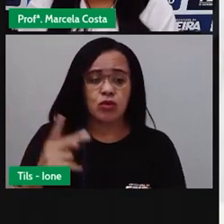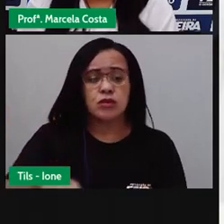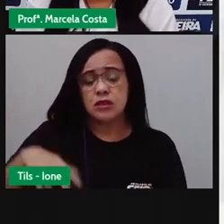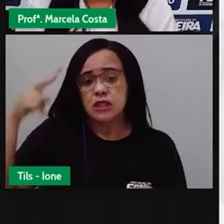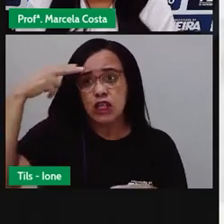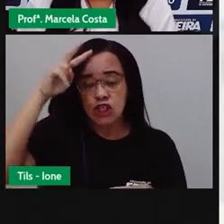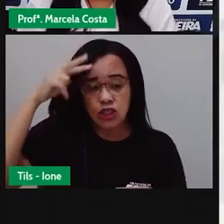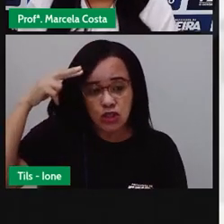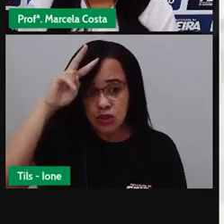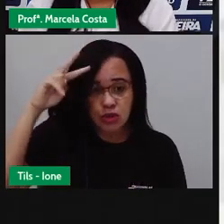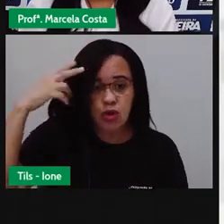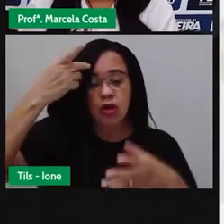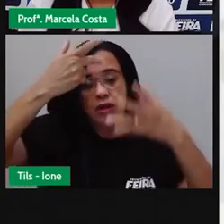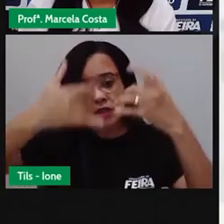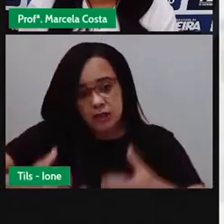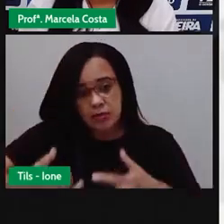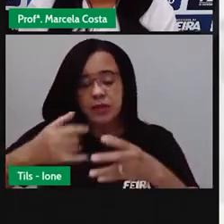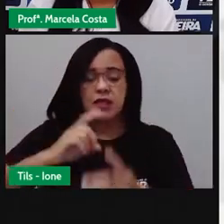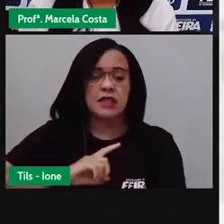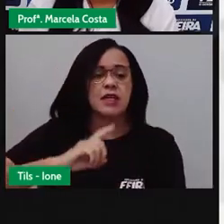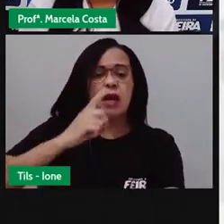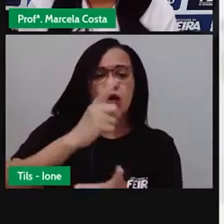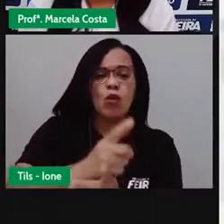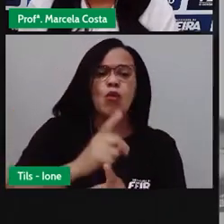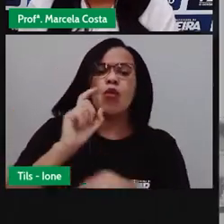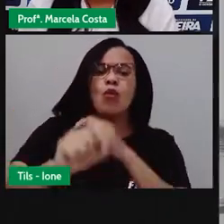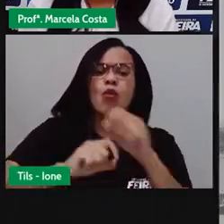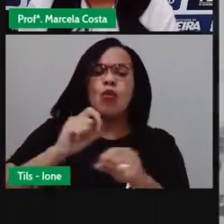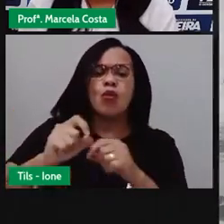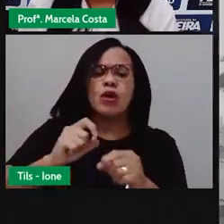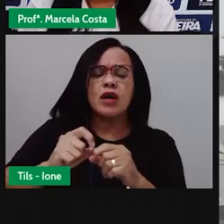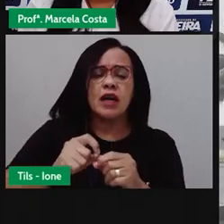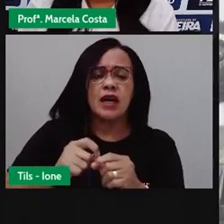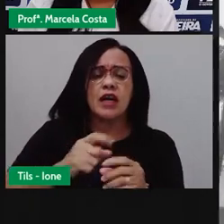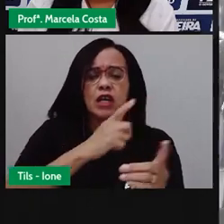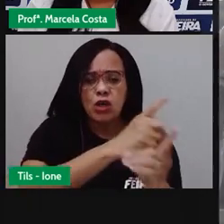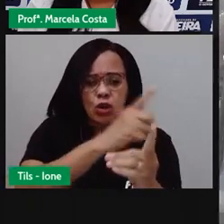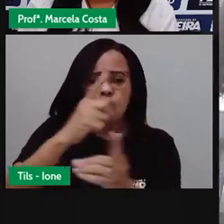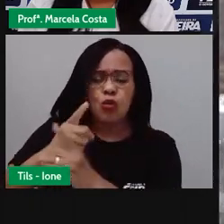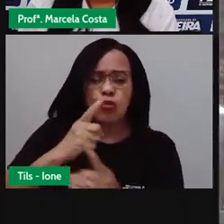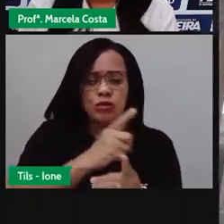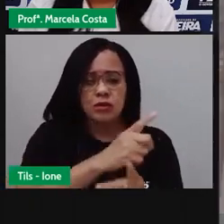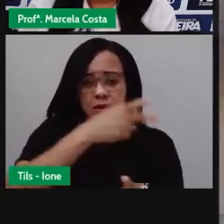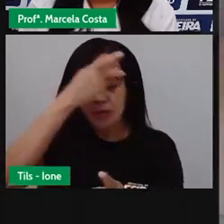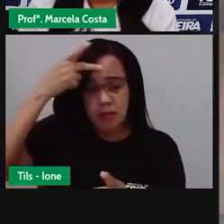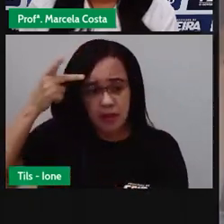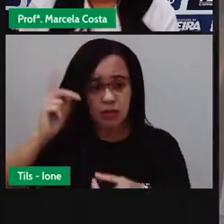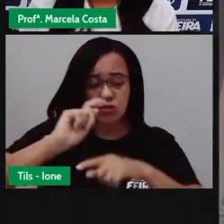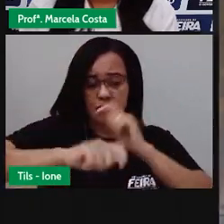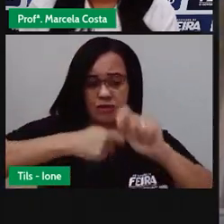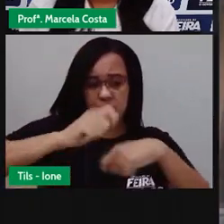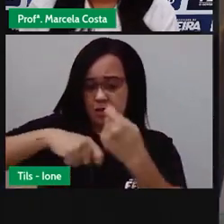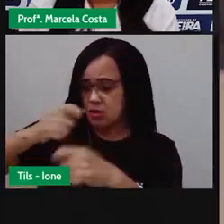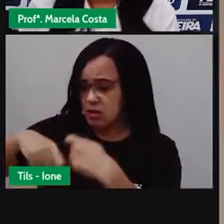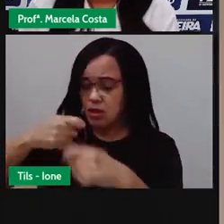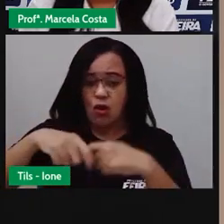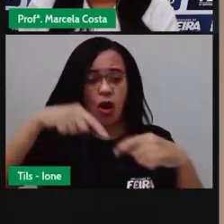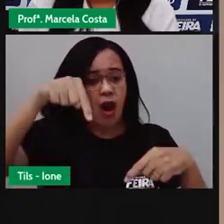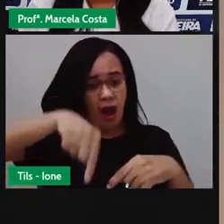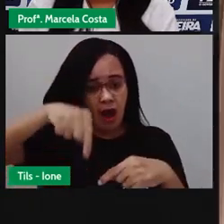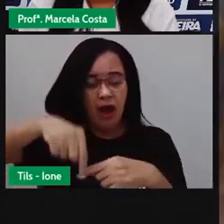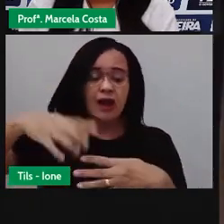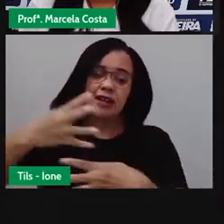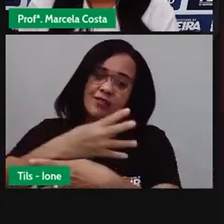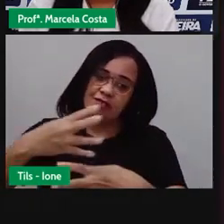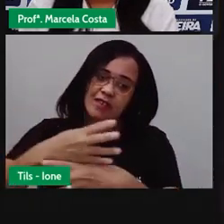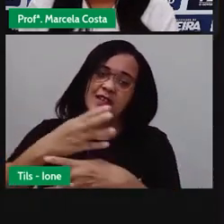local era ponto de encontro dos tropeiros que vinham fazer negócios na região. Atualmente, o Casarão está em processo de tombamento. Toda